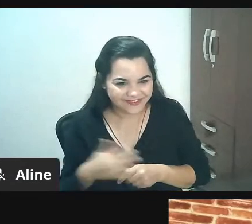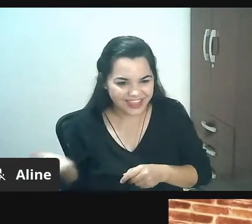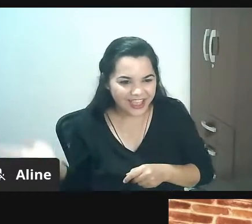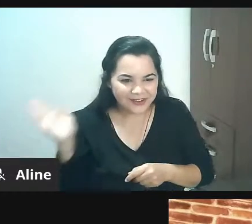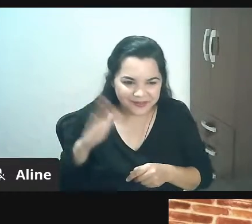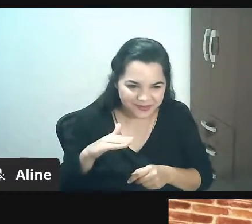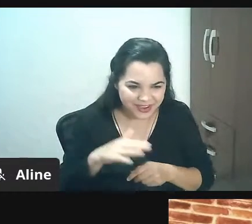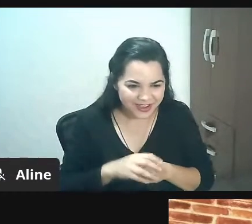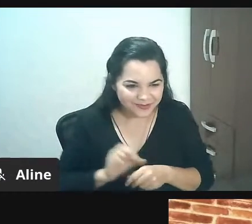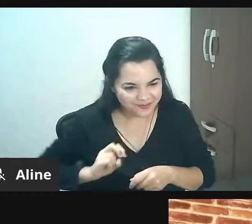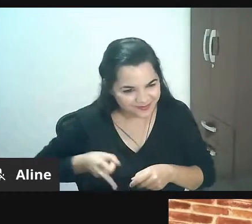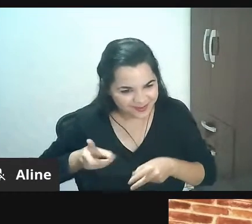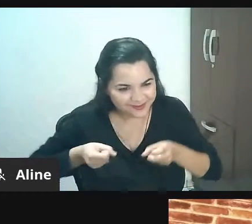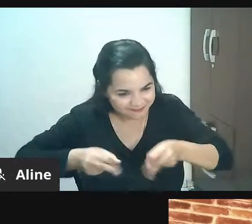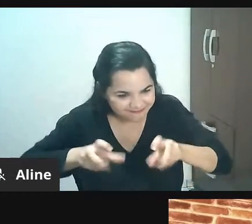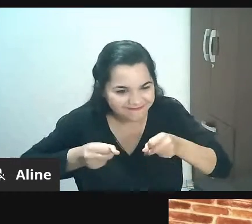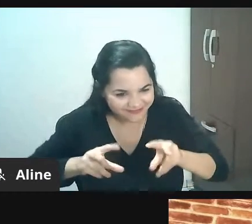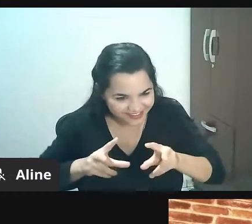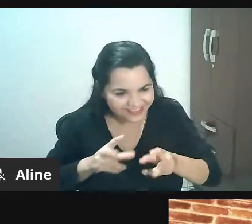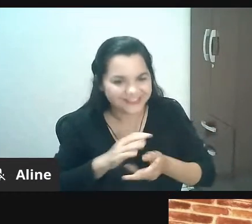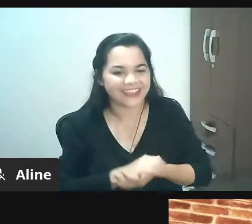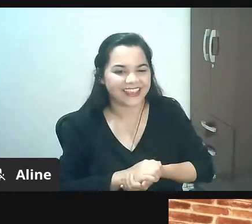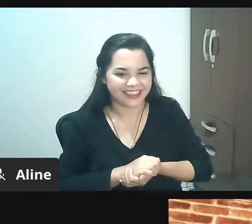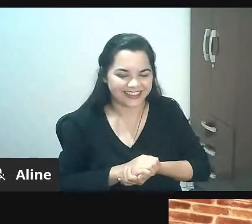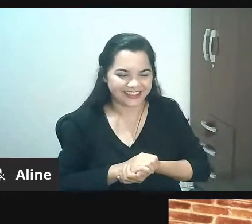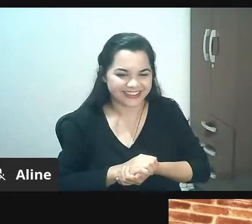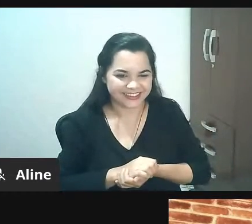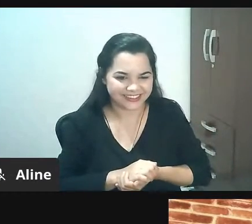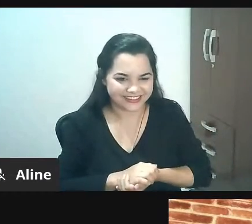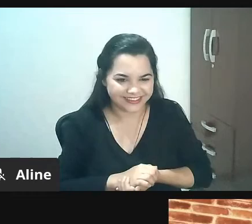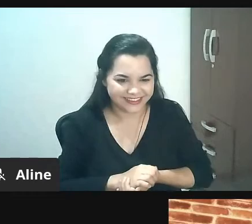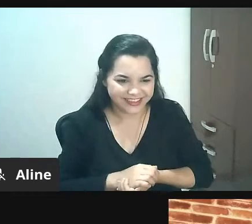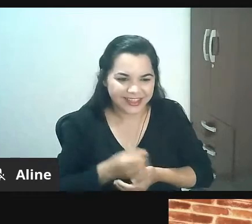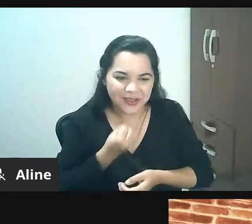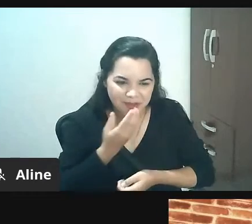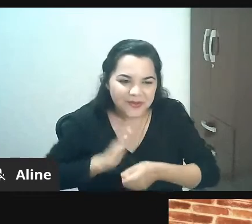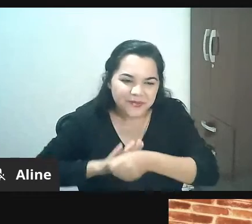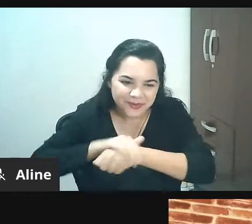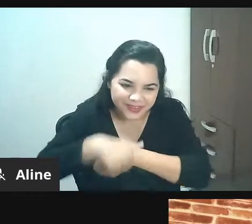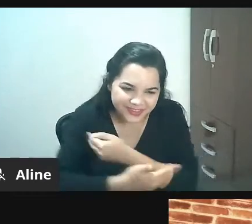pode parar vamos que vamos a venda não pode parar tenham todos uma boa noite e até a próxima